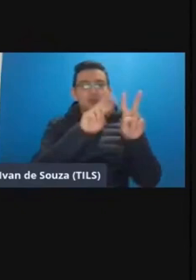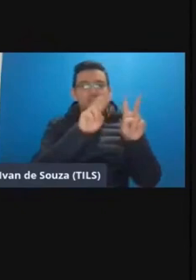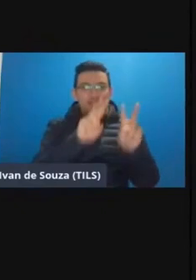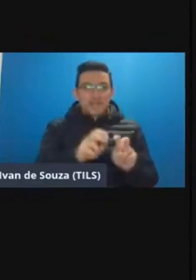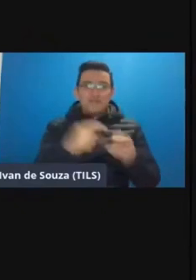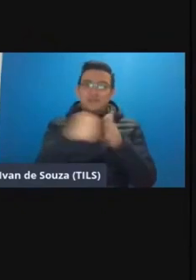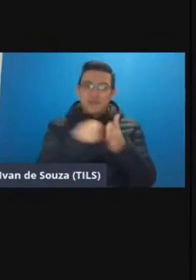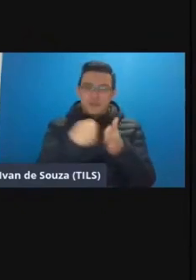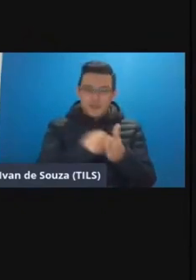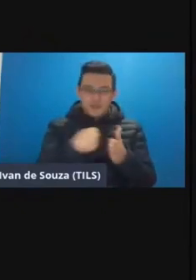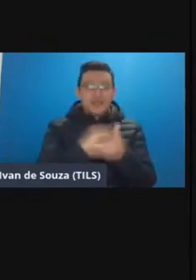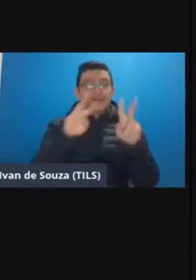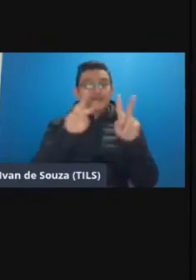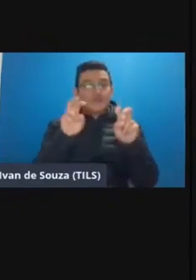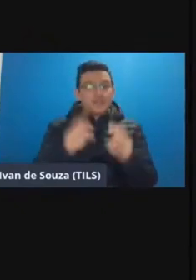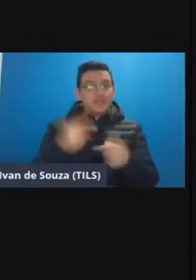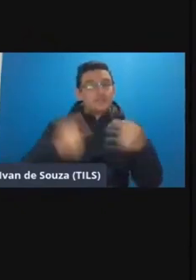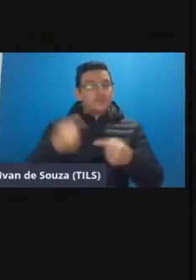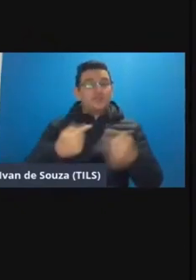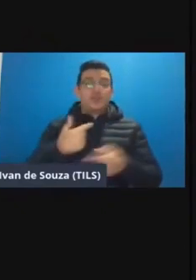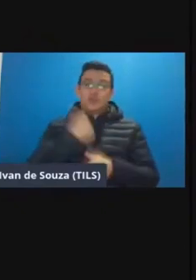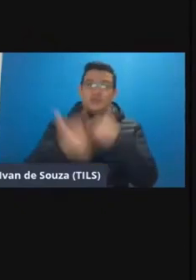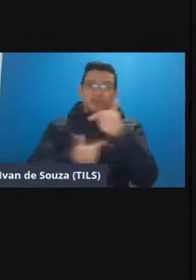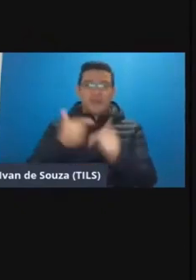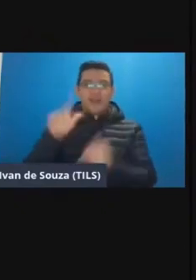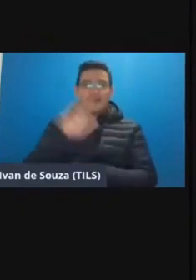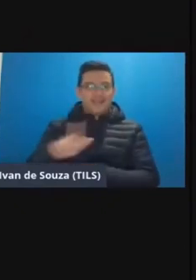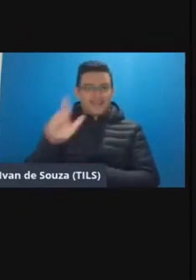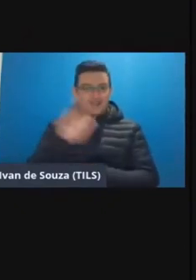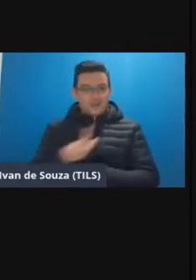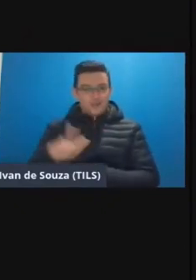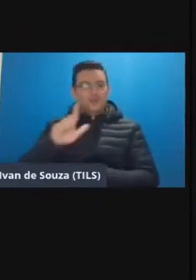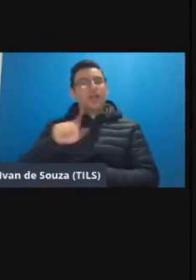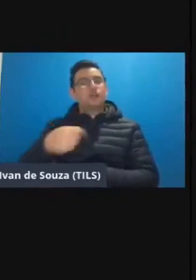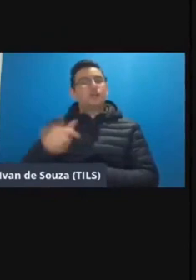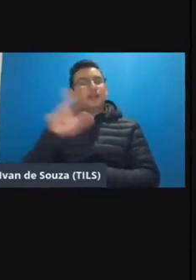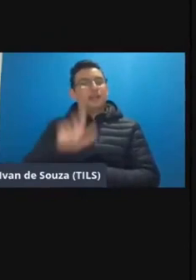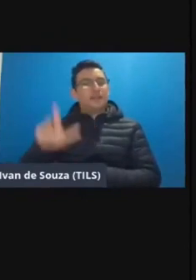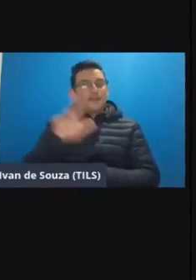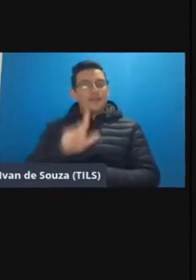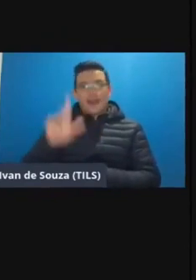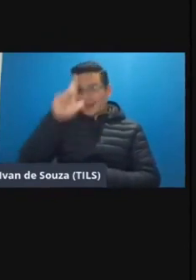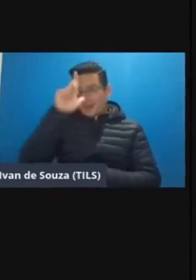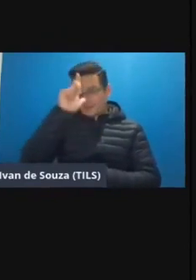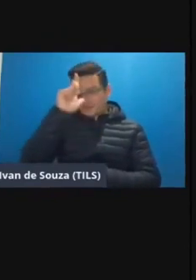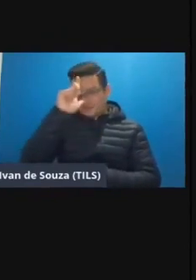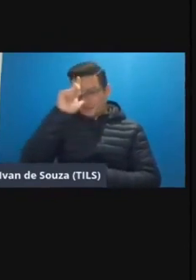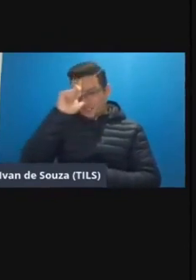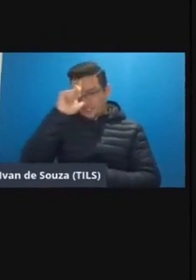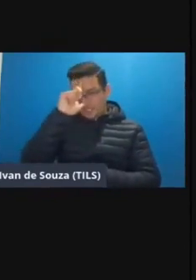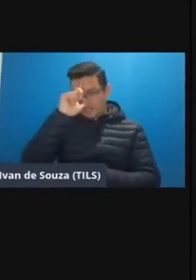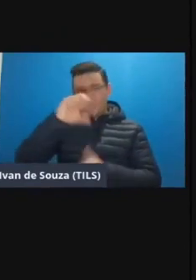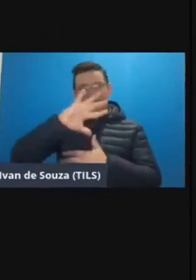perguntas dos temas discutidos eu trabalho com literatura a gente está falando de literatura latino-americana e isso para mim